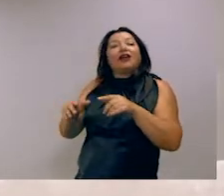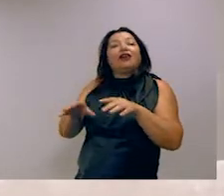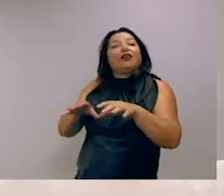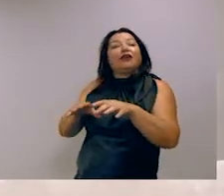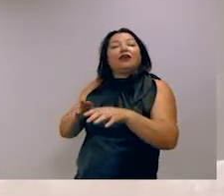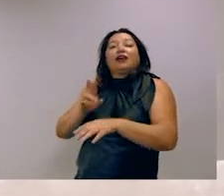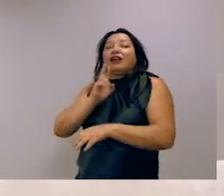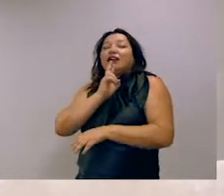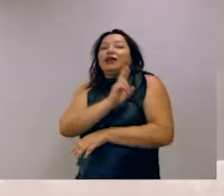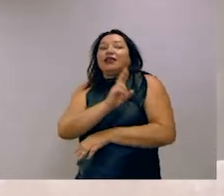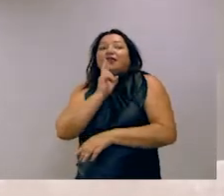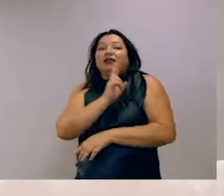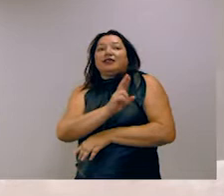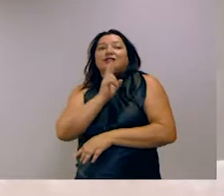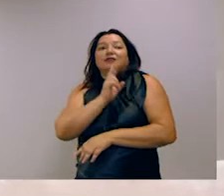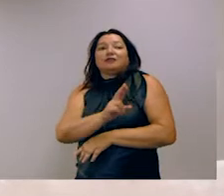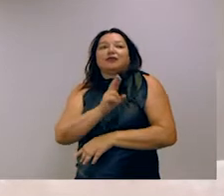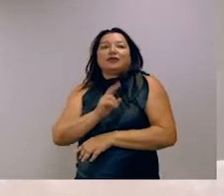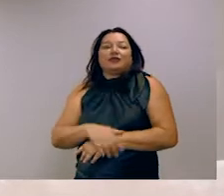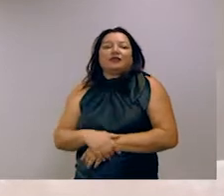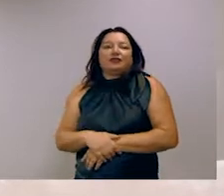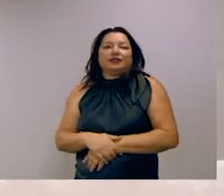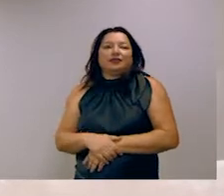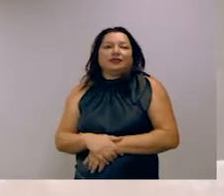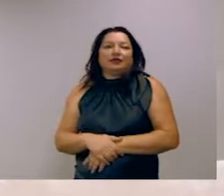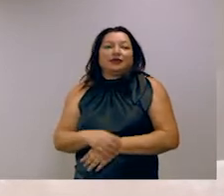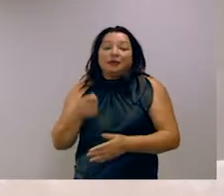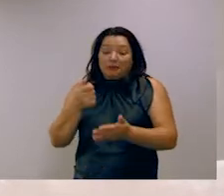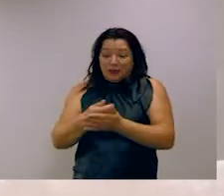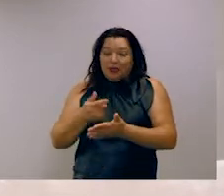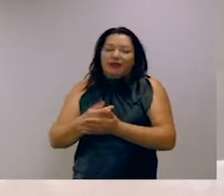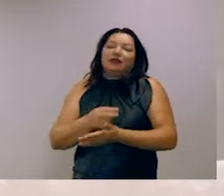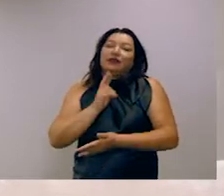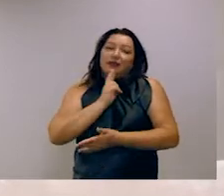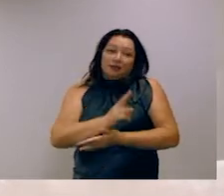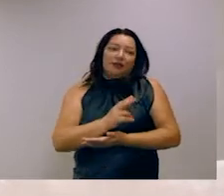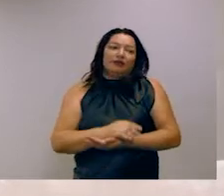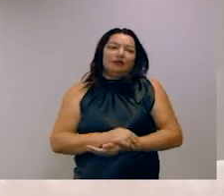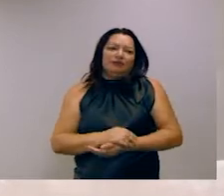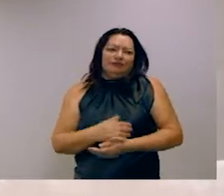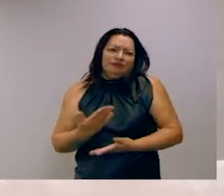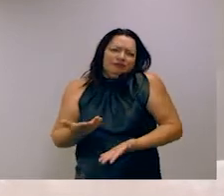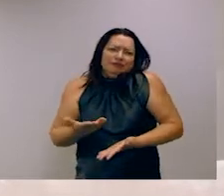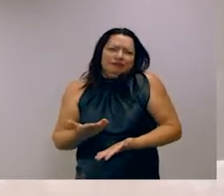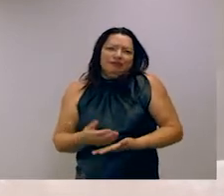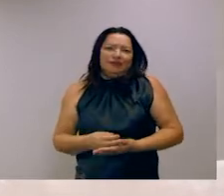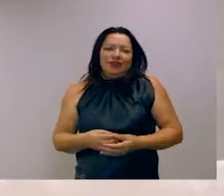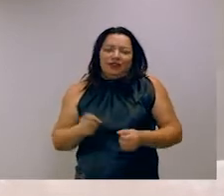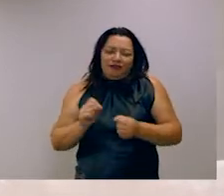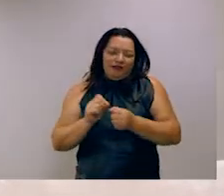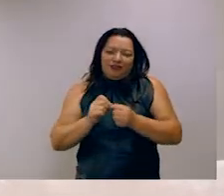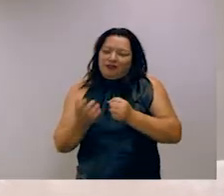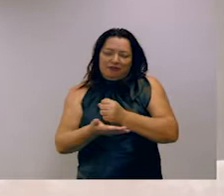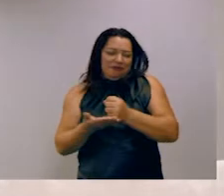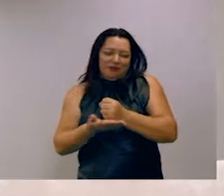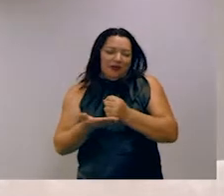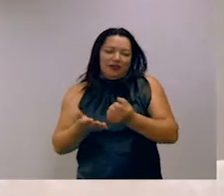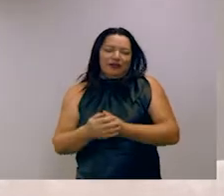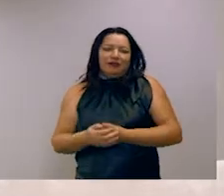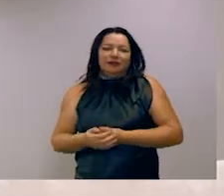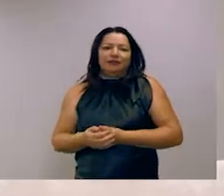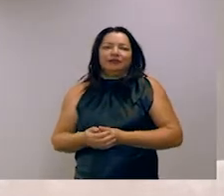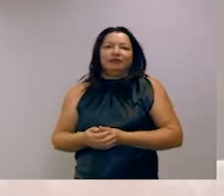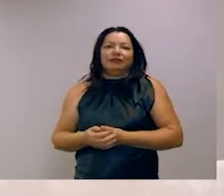respostas à plataforma Mechanical Turk de forma paga. Mas aí eles não são muito dedicados eles fazem o básico. Então,